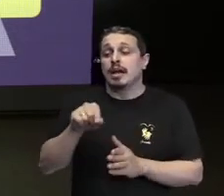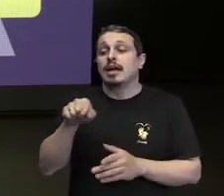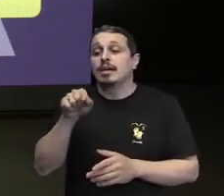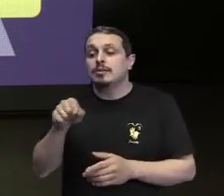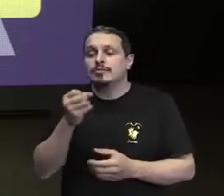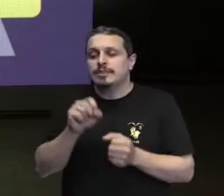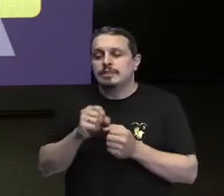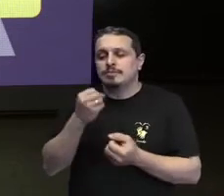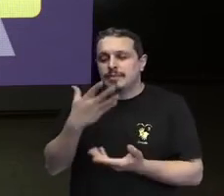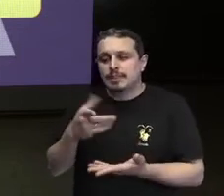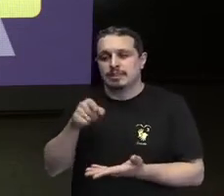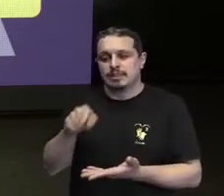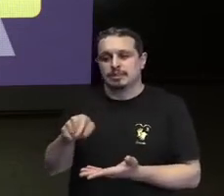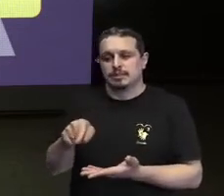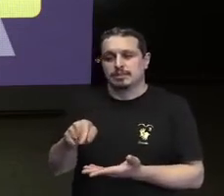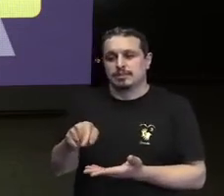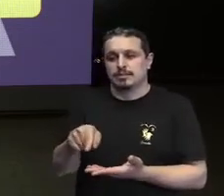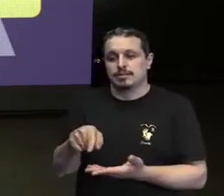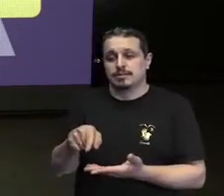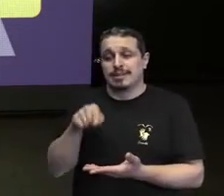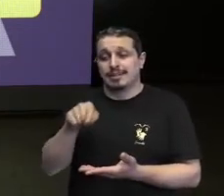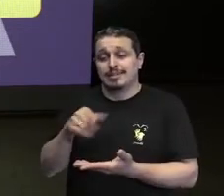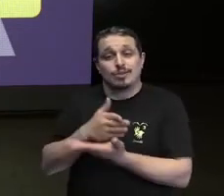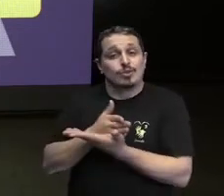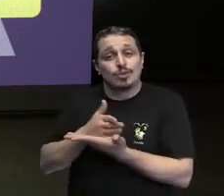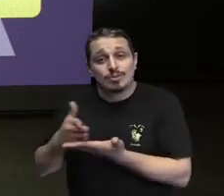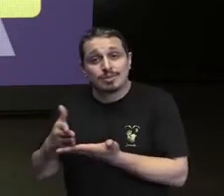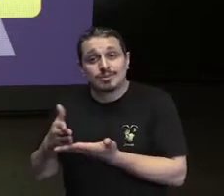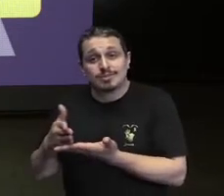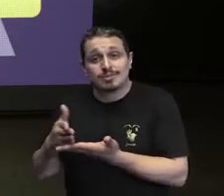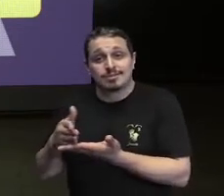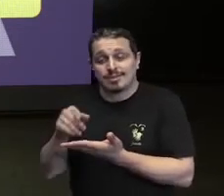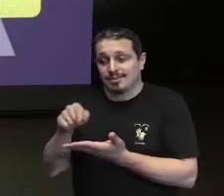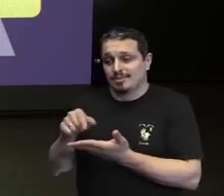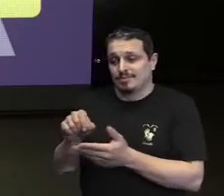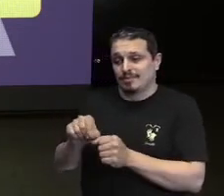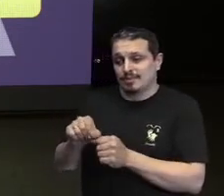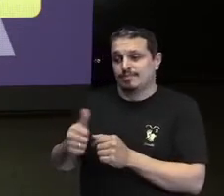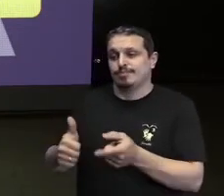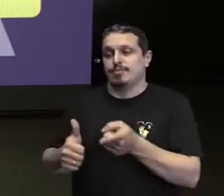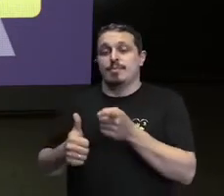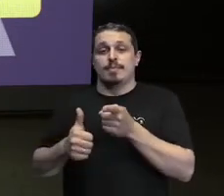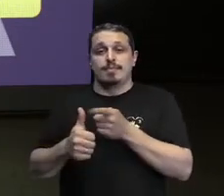começa com o pilar de gerar conhecimento. Então,